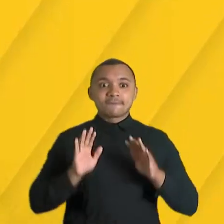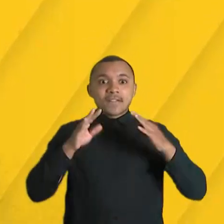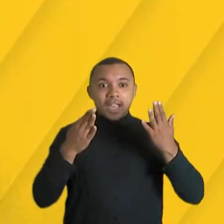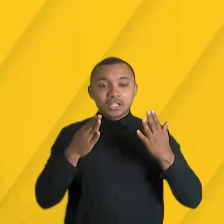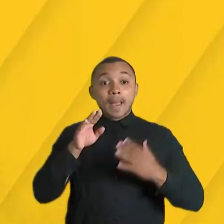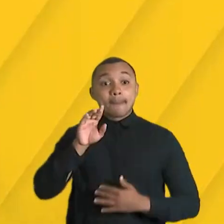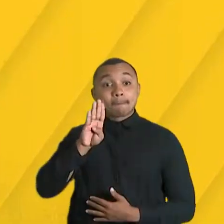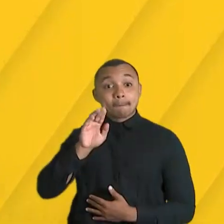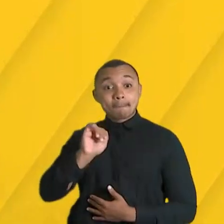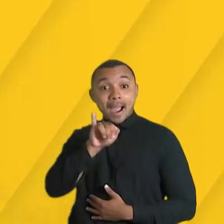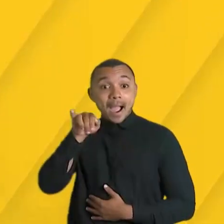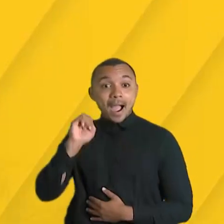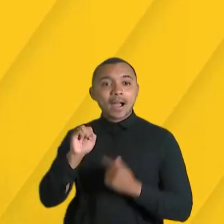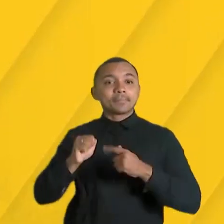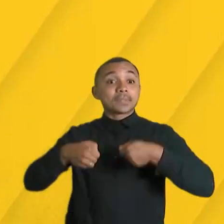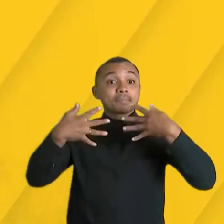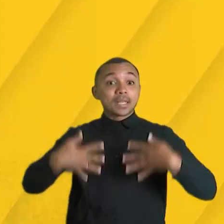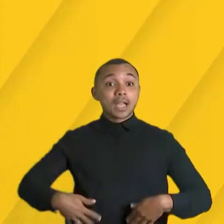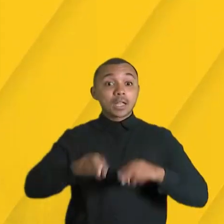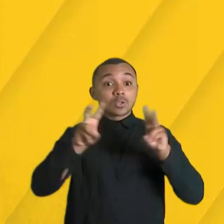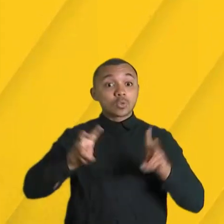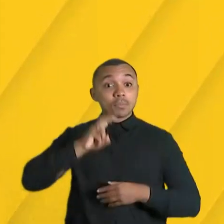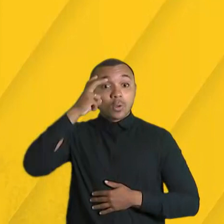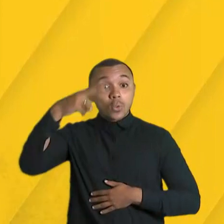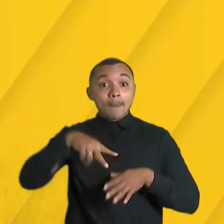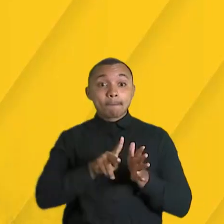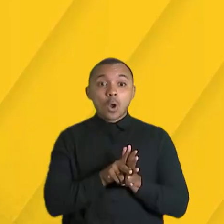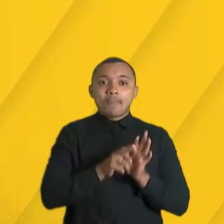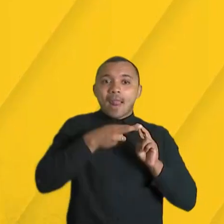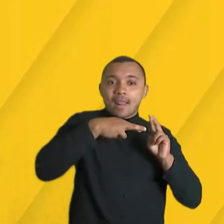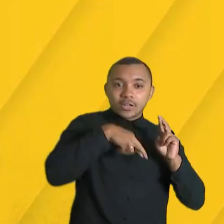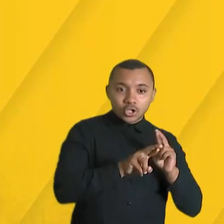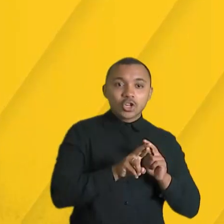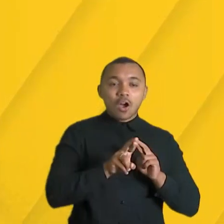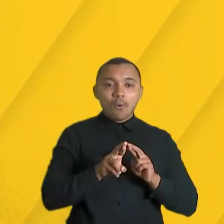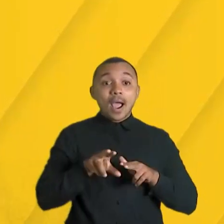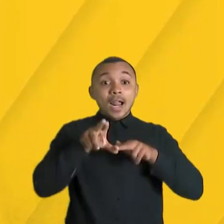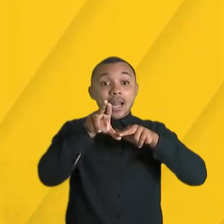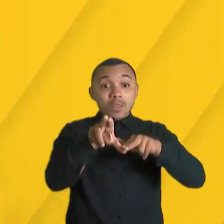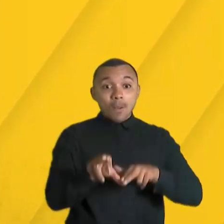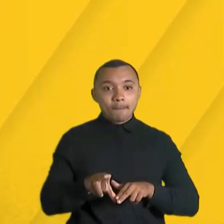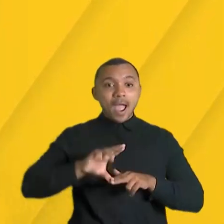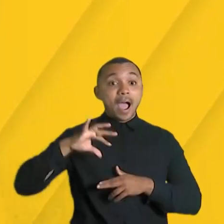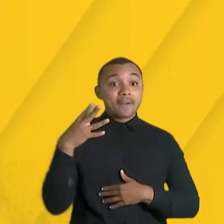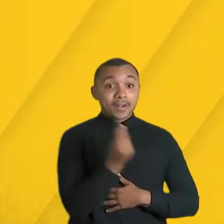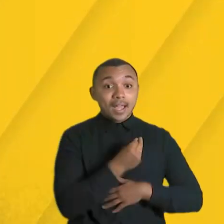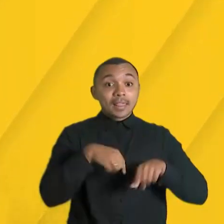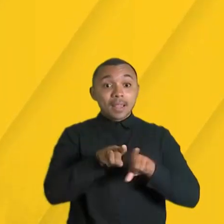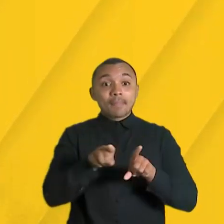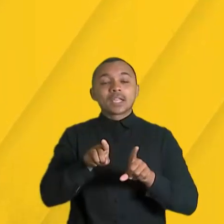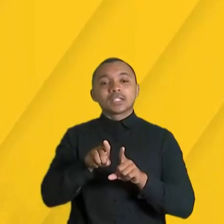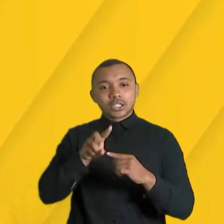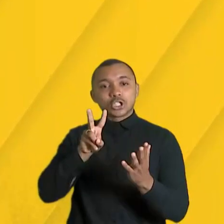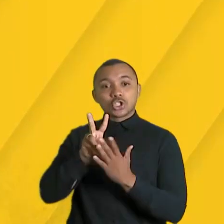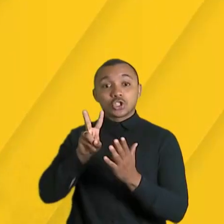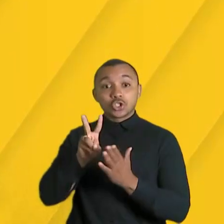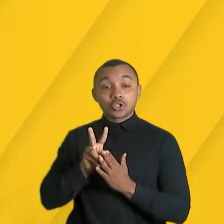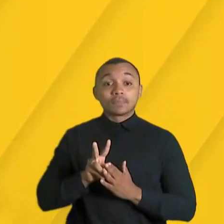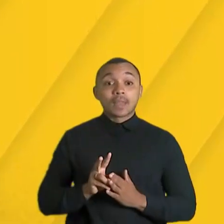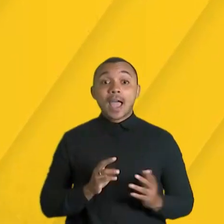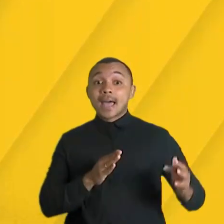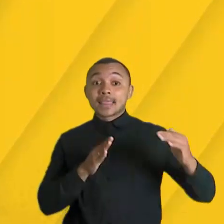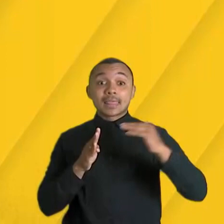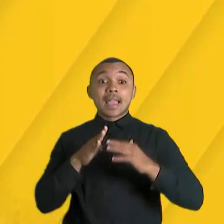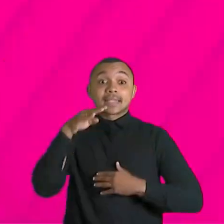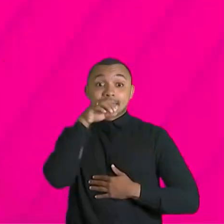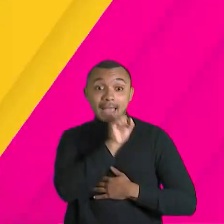Cura, que mostra bem o universo das religiões de matriz africana e indígena. O espaço abre até às seis da tarde, inclusive